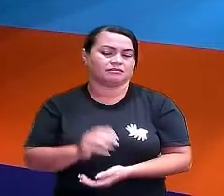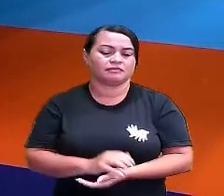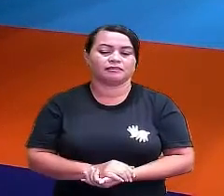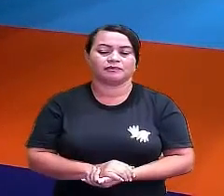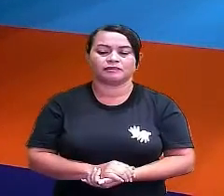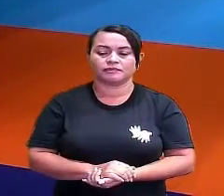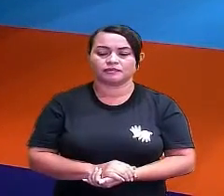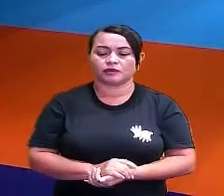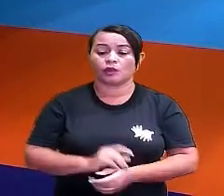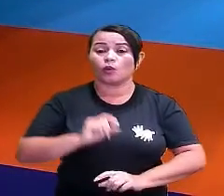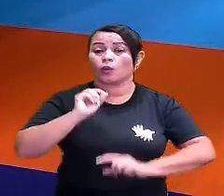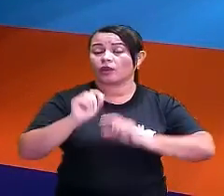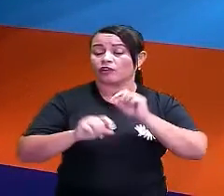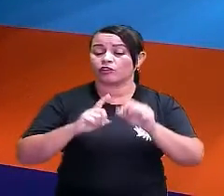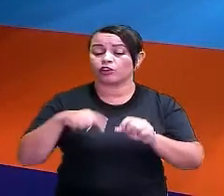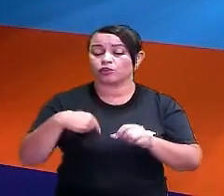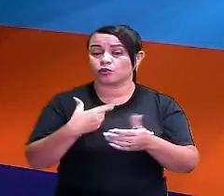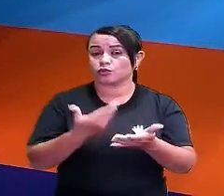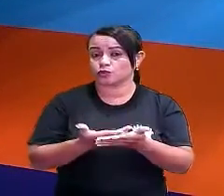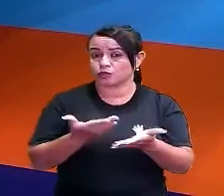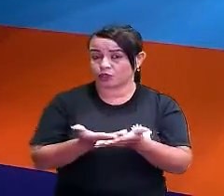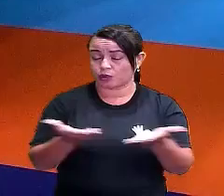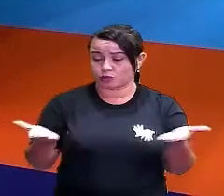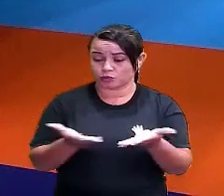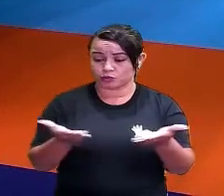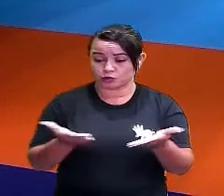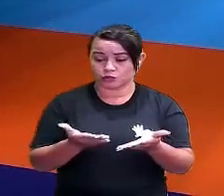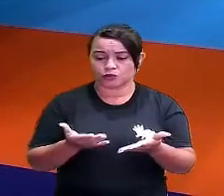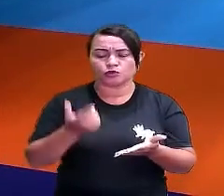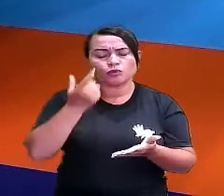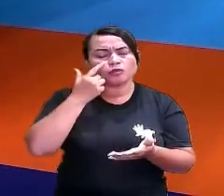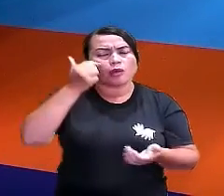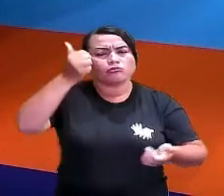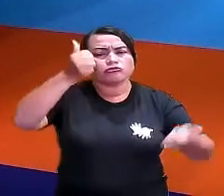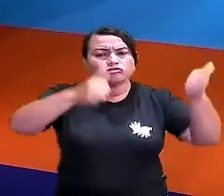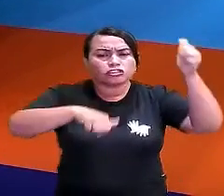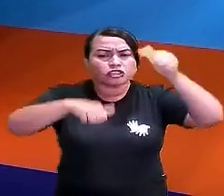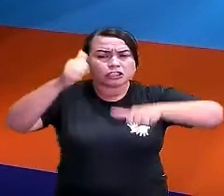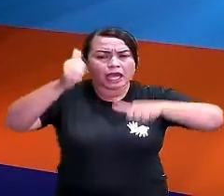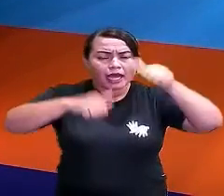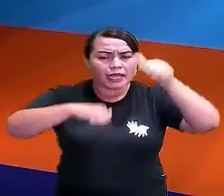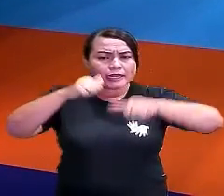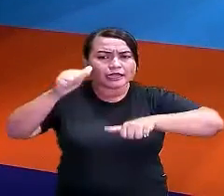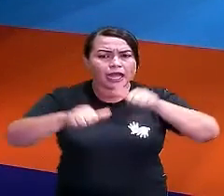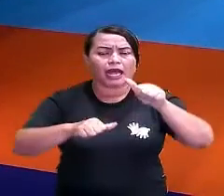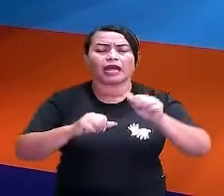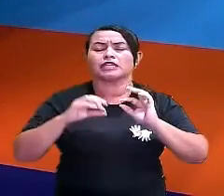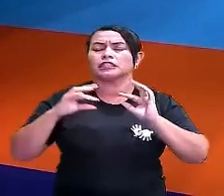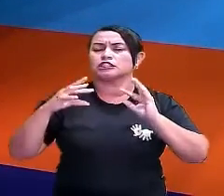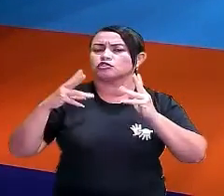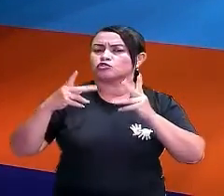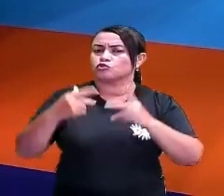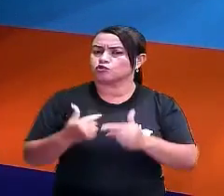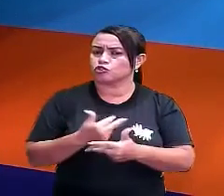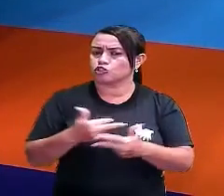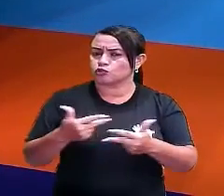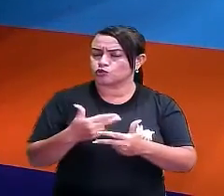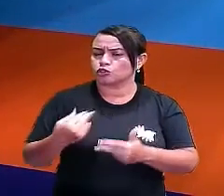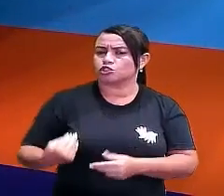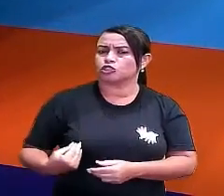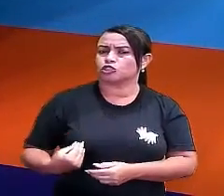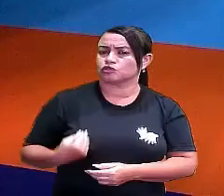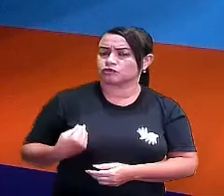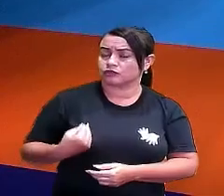Então, o que foi que nós estudamos hoje? Nós fizemos a análise, né? Da ideia do aleatório nas situações do cotidiano.